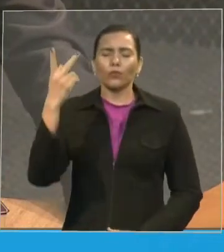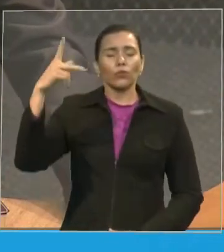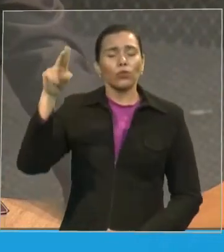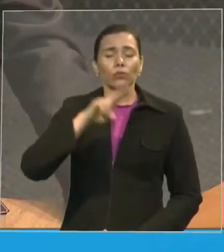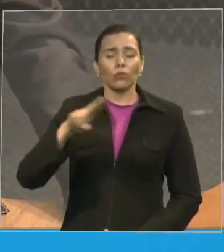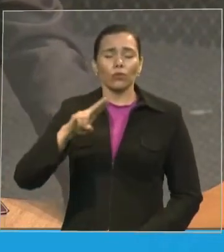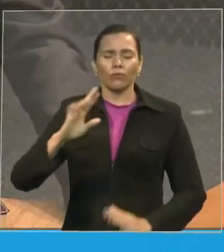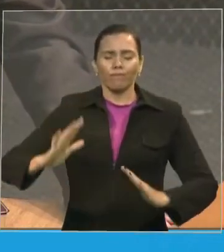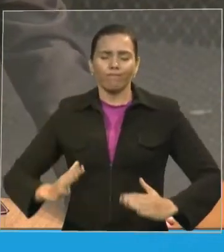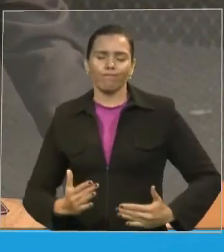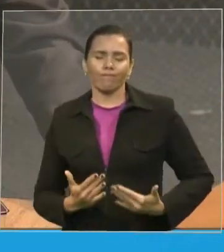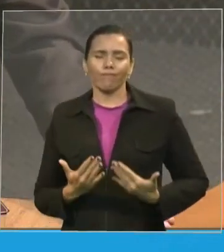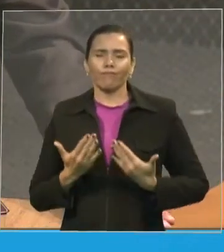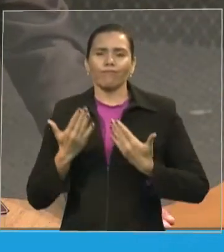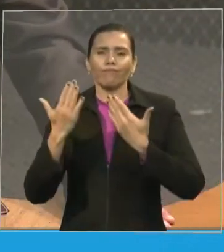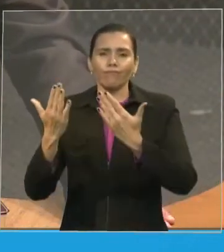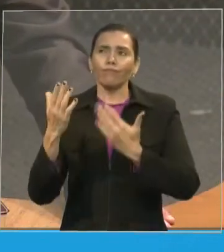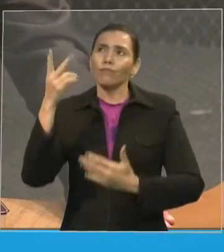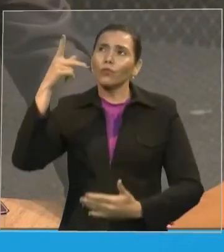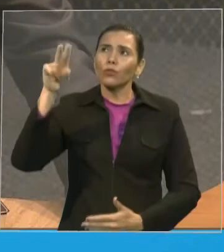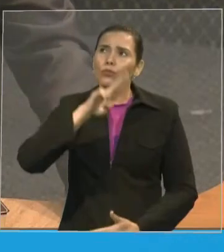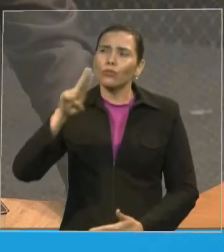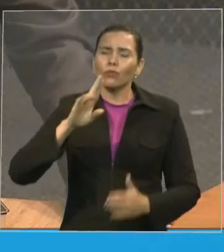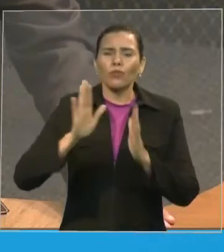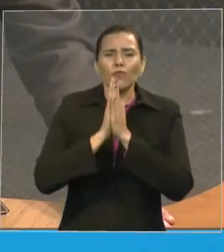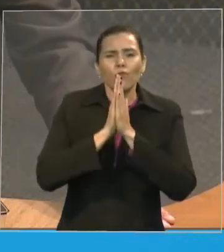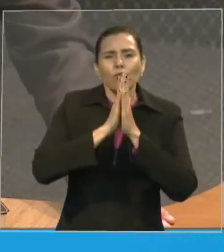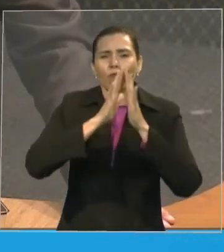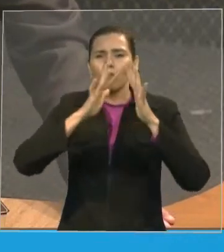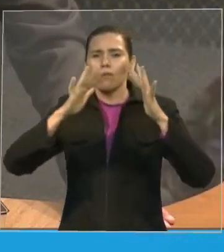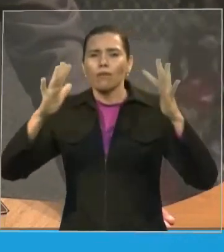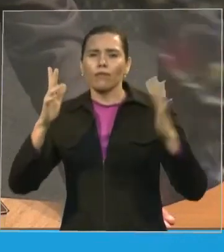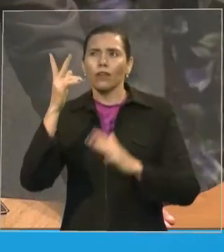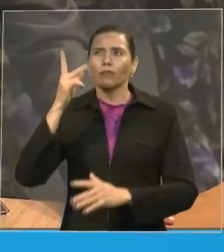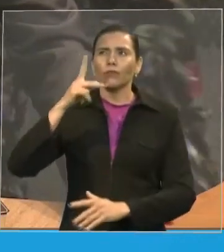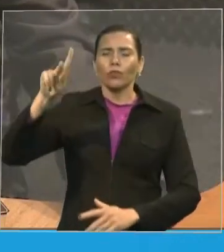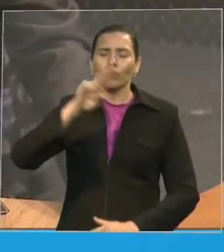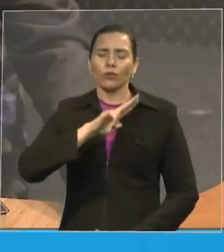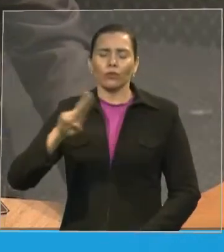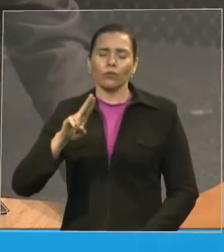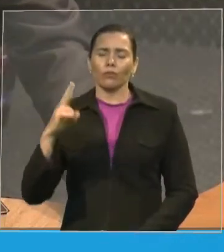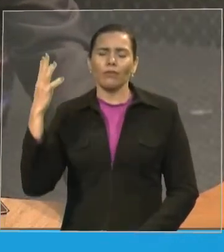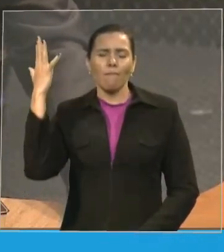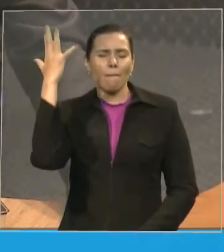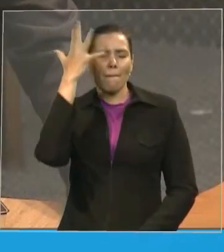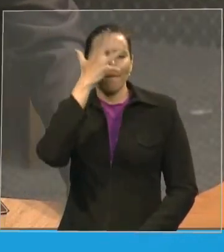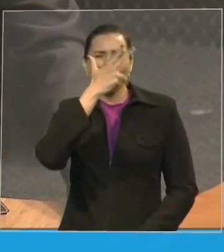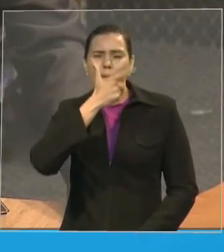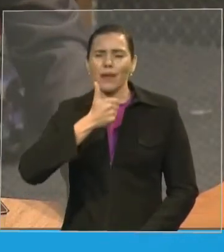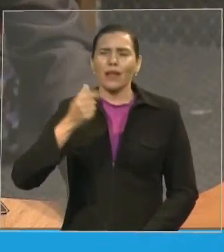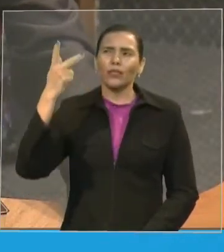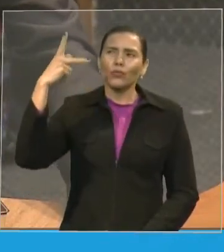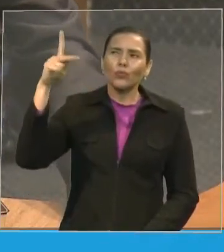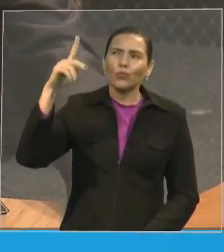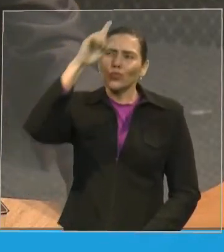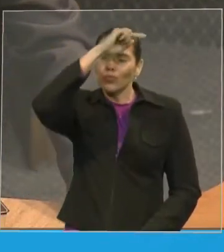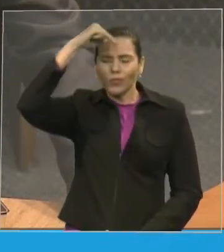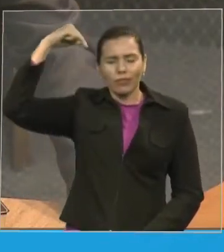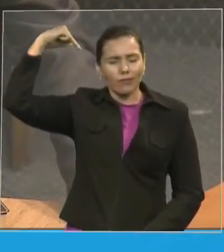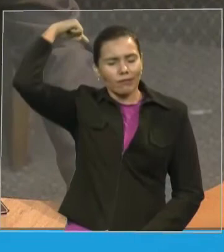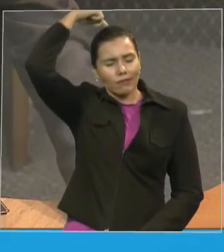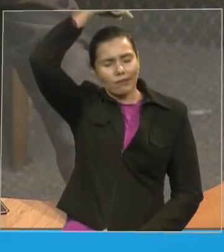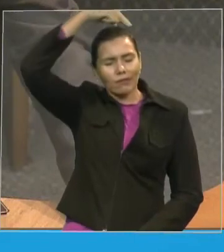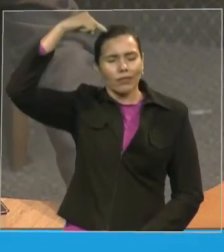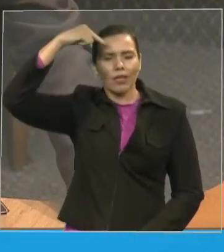exaltamos e Te glorificamos na beleza de Tua santidade e Te rendemos